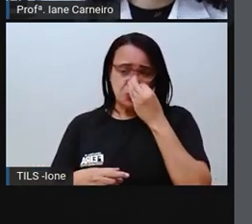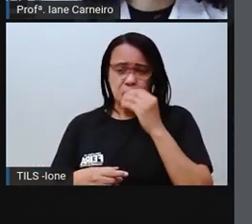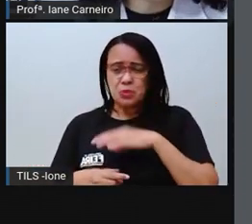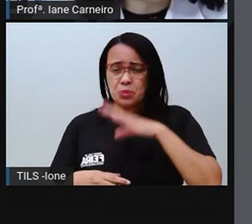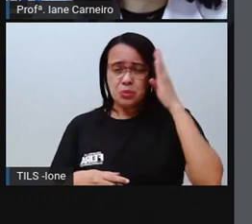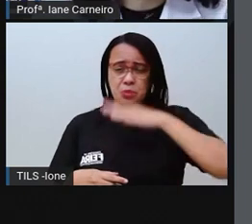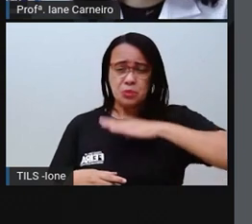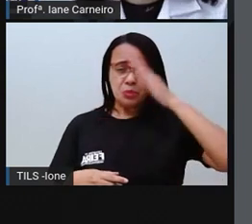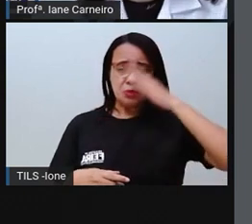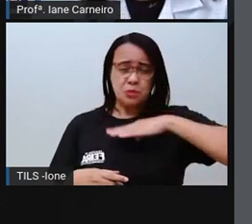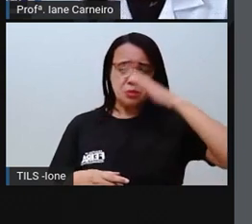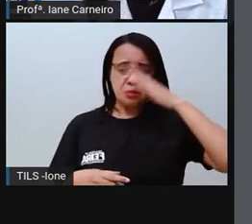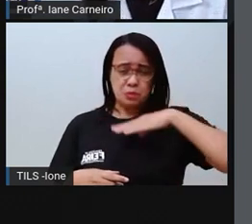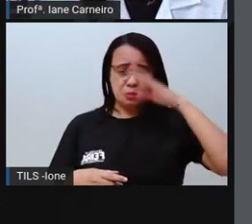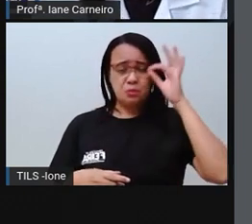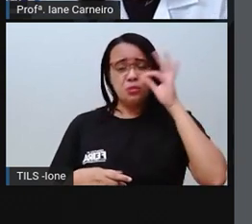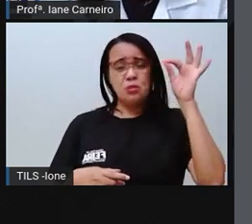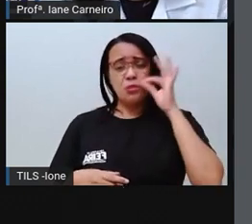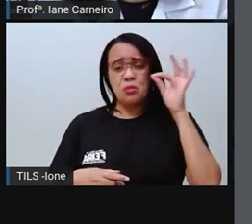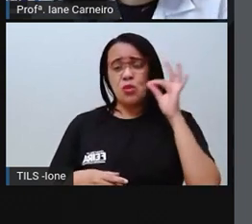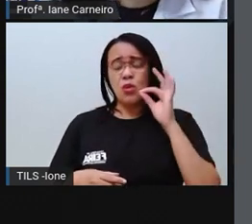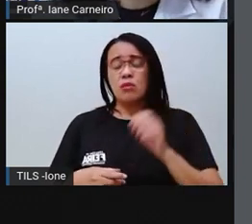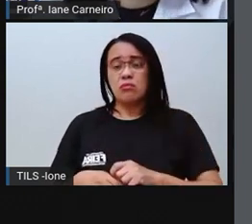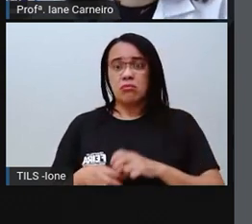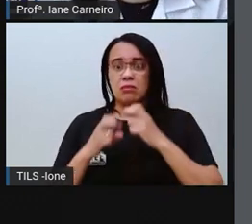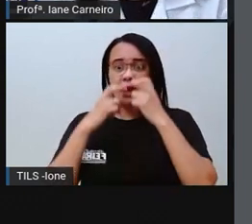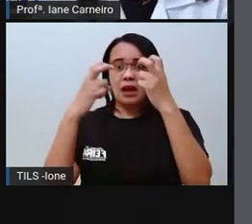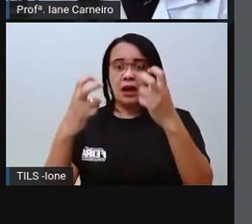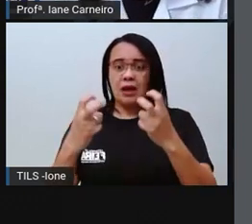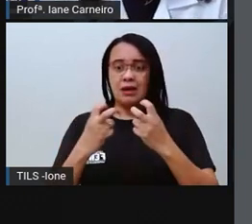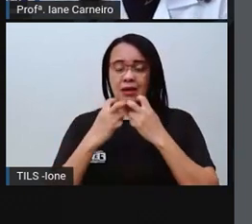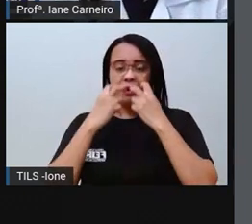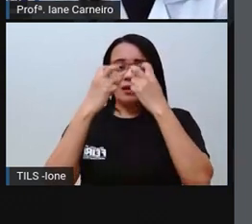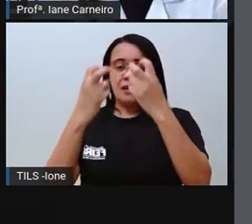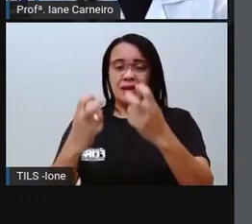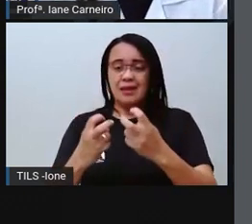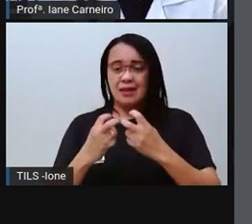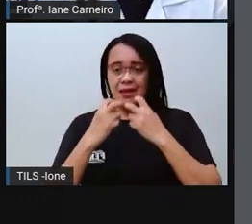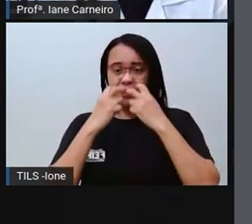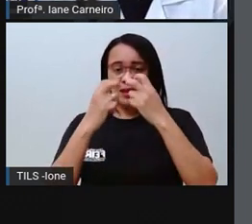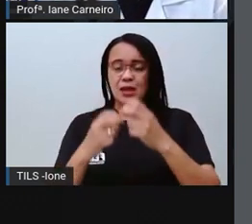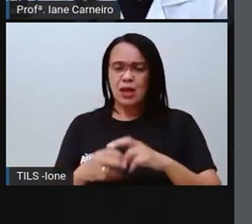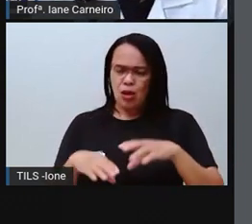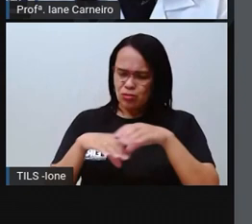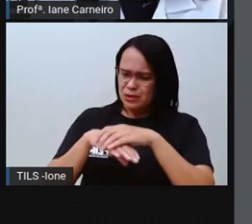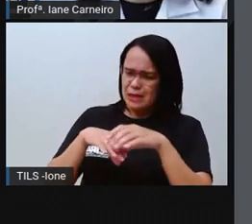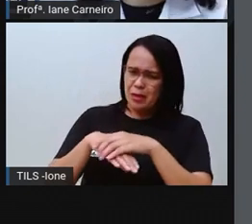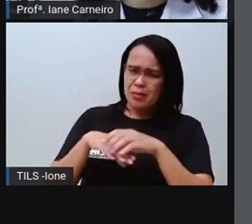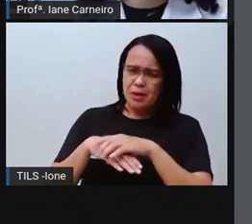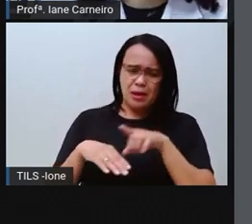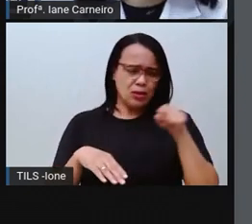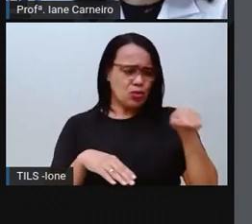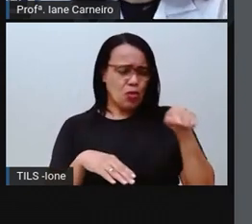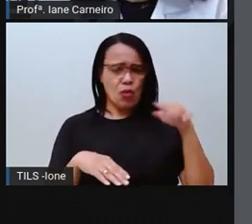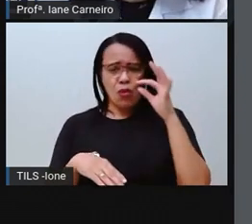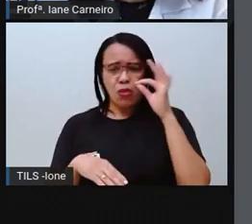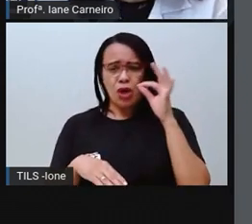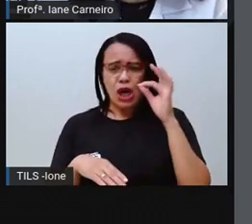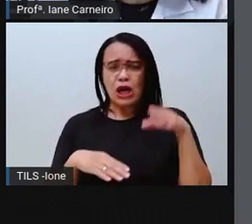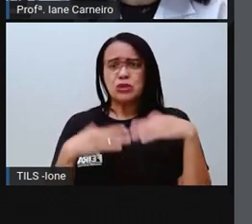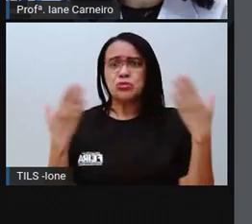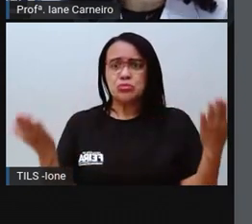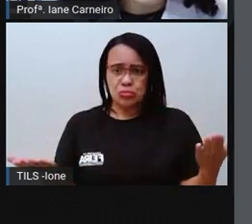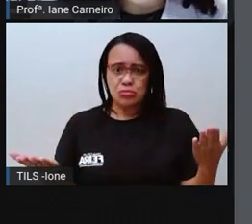que cheiro de chulé. Um gato miava alto, um gato ou um sapato? Ou será que o tal